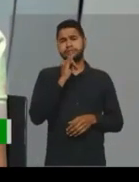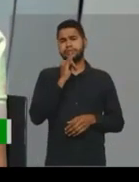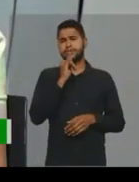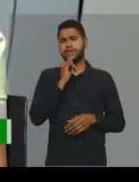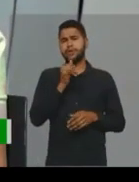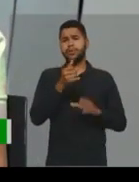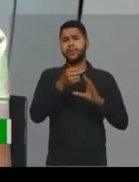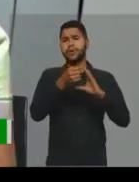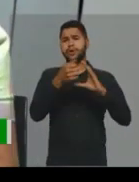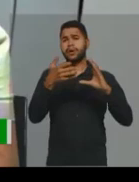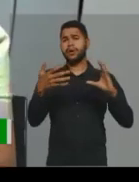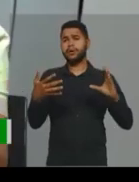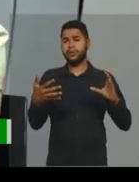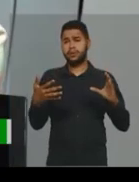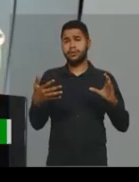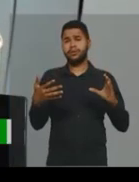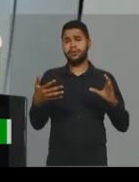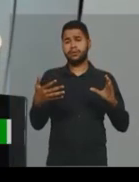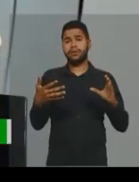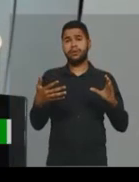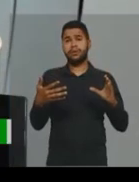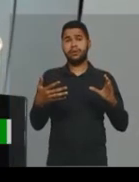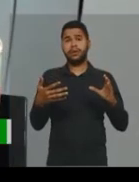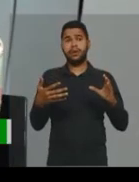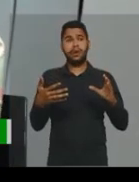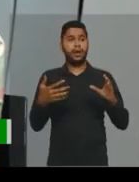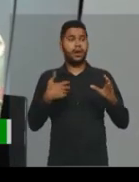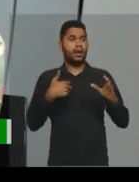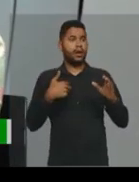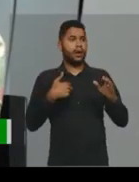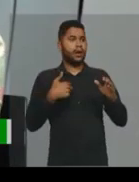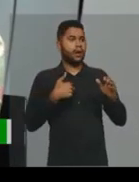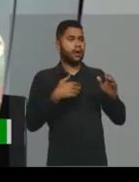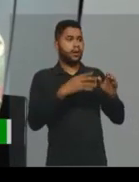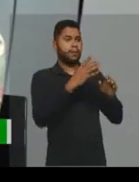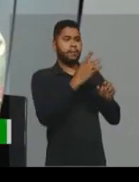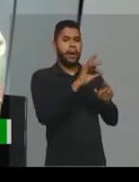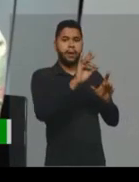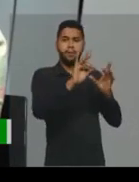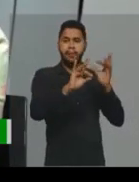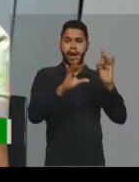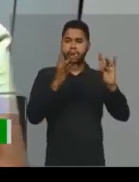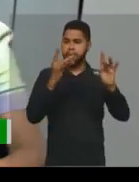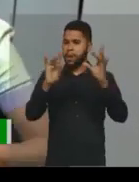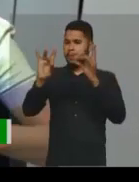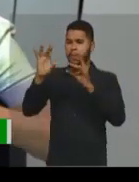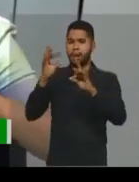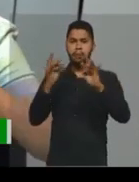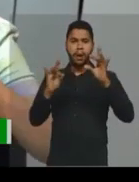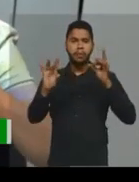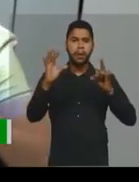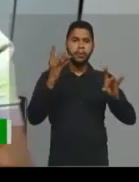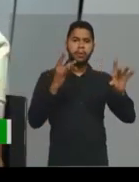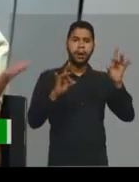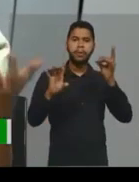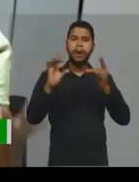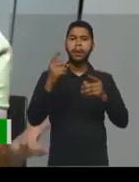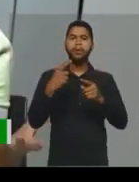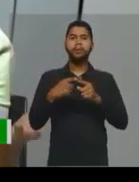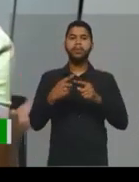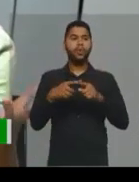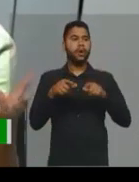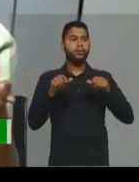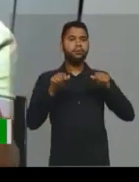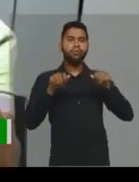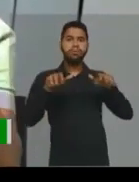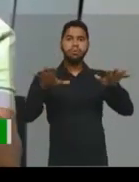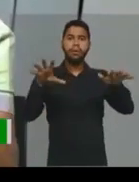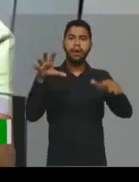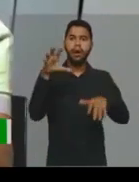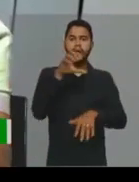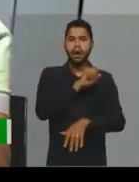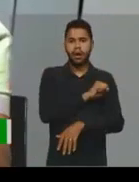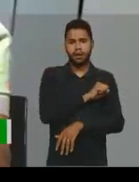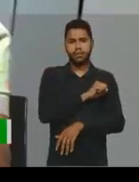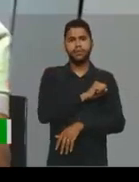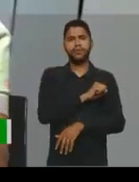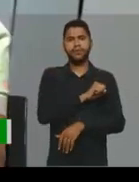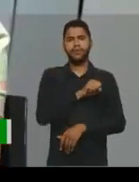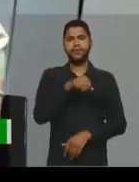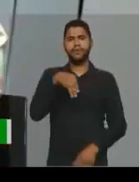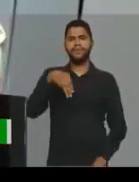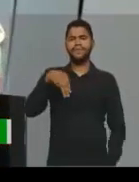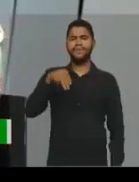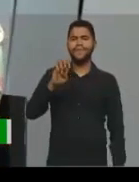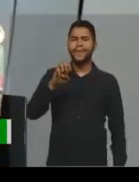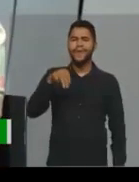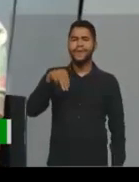uma característica é a circulação, né? O meme, ele, por que que ele espalha rápido? Porque o